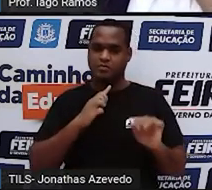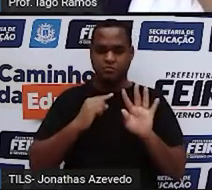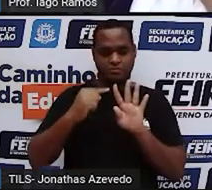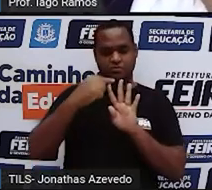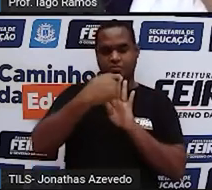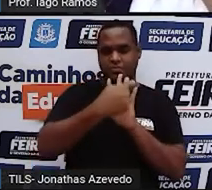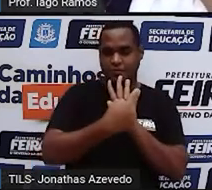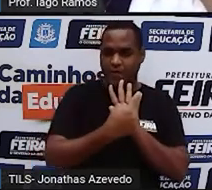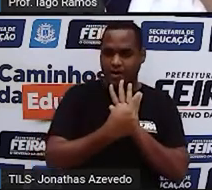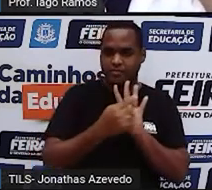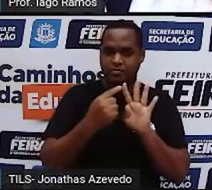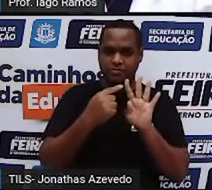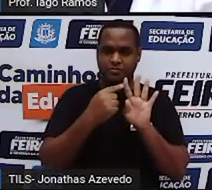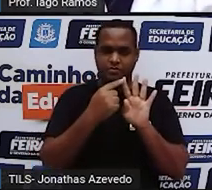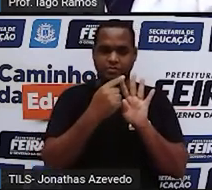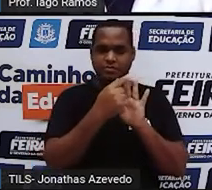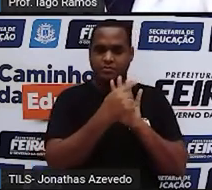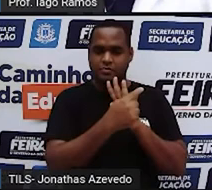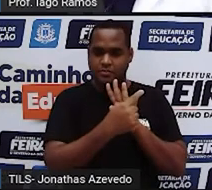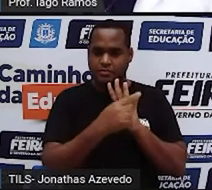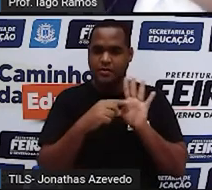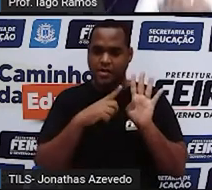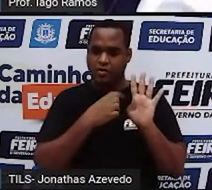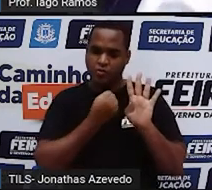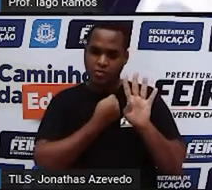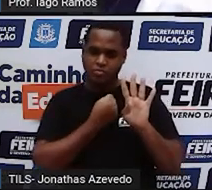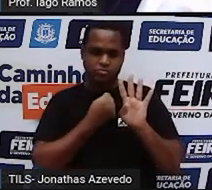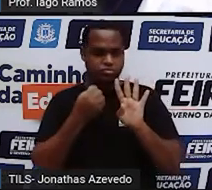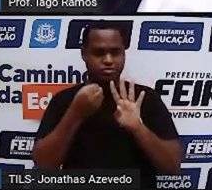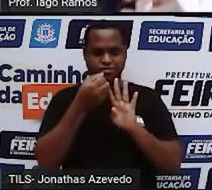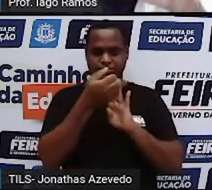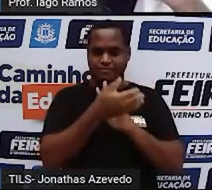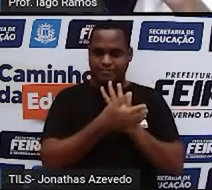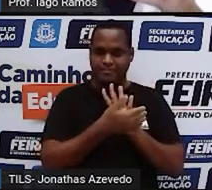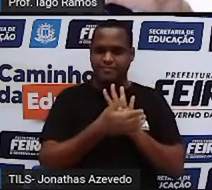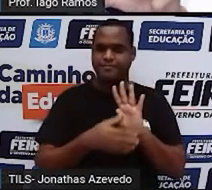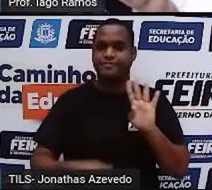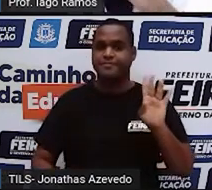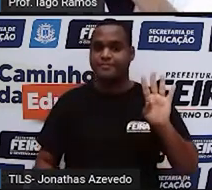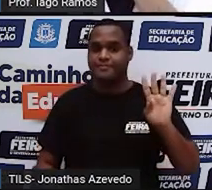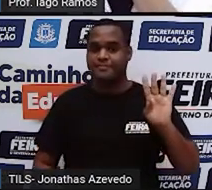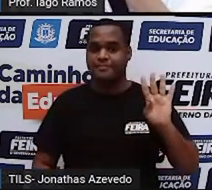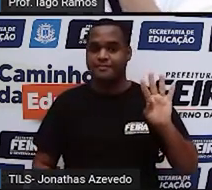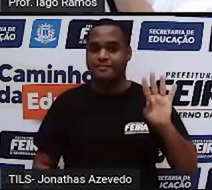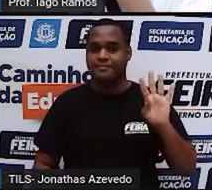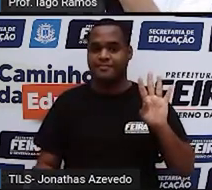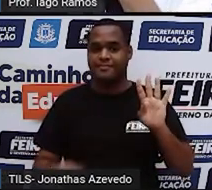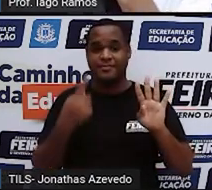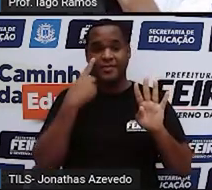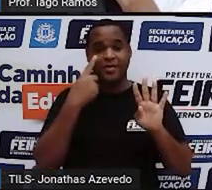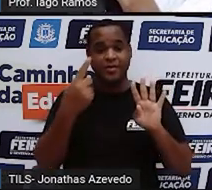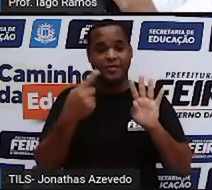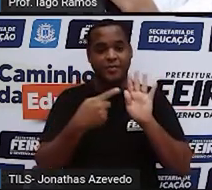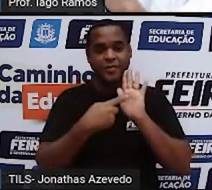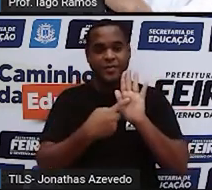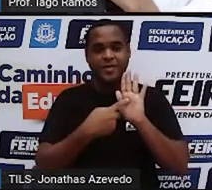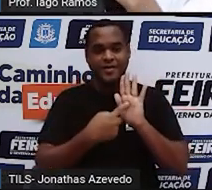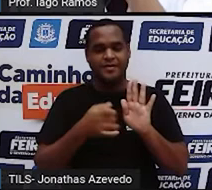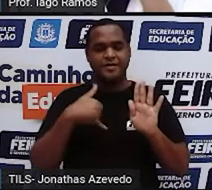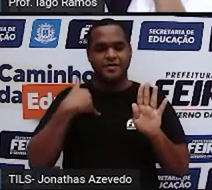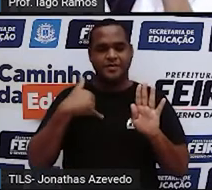São 4 algarismos formando um número. Agora, eu vou te mostrar onde é que está a tua idade.